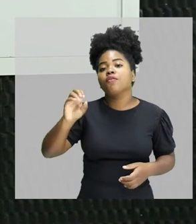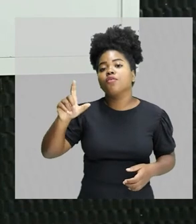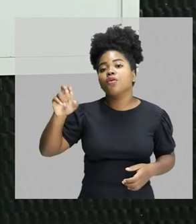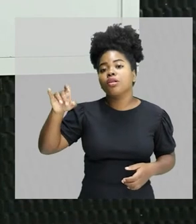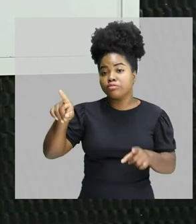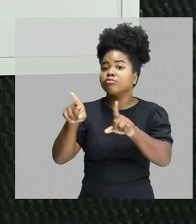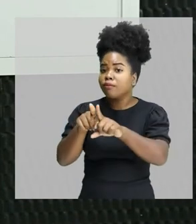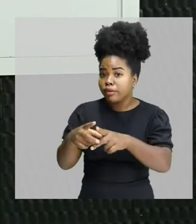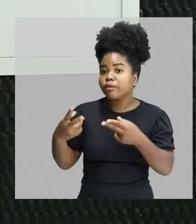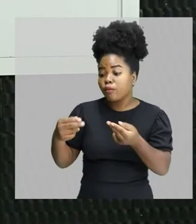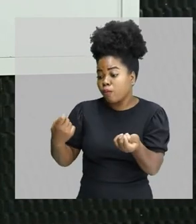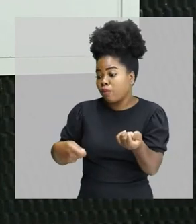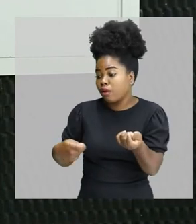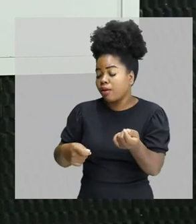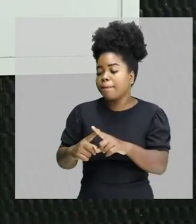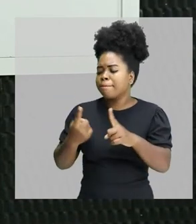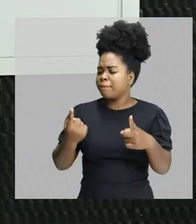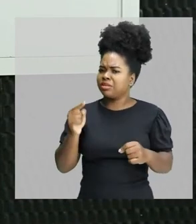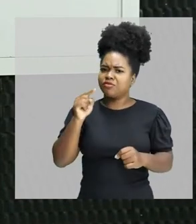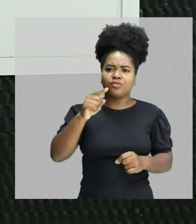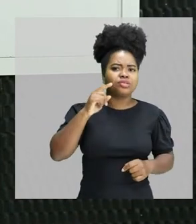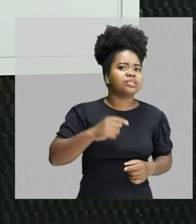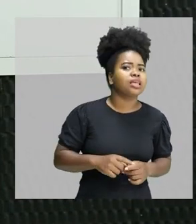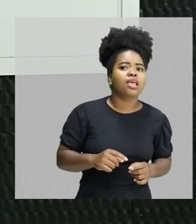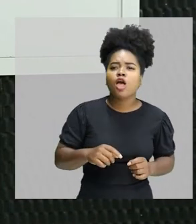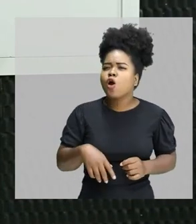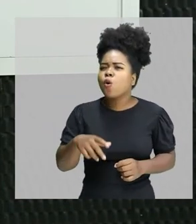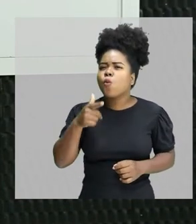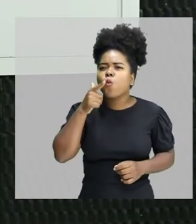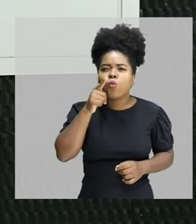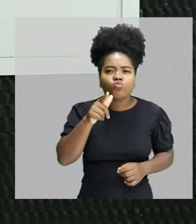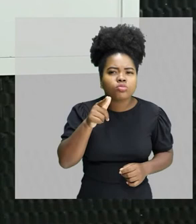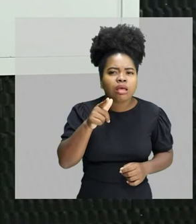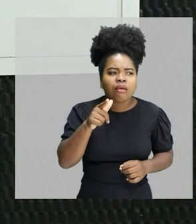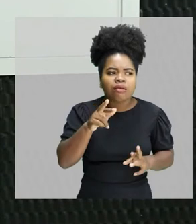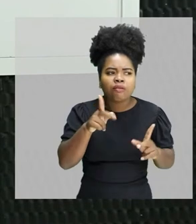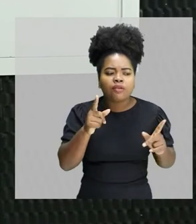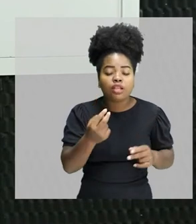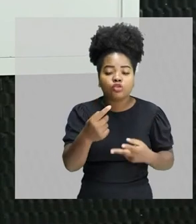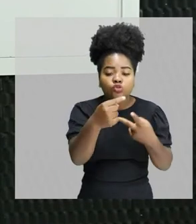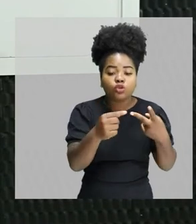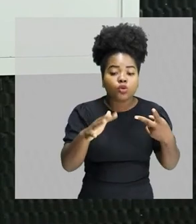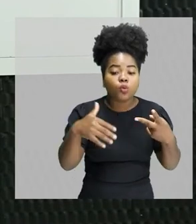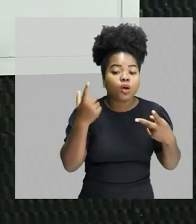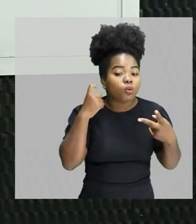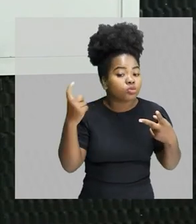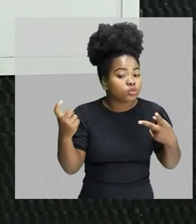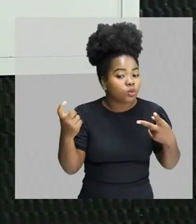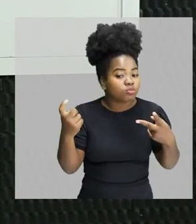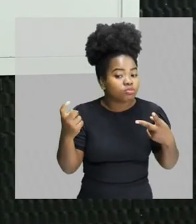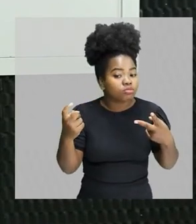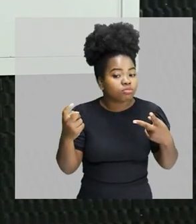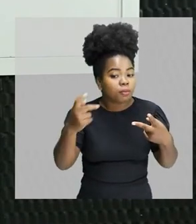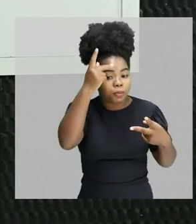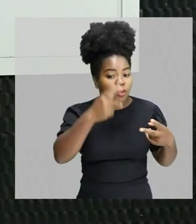emitir a nota ré. Mas você vai conseguir diferenciar os dois. Qual é o som proveniente do violão,